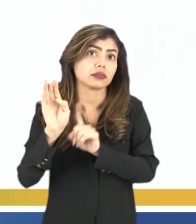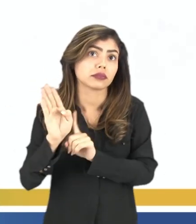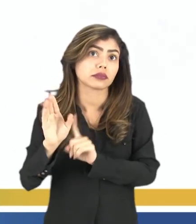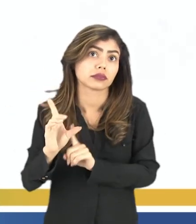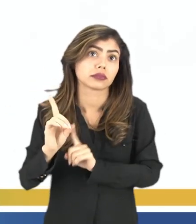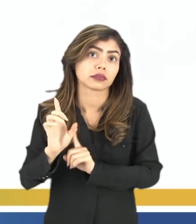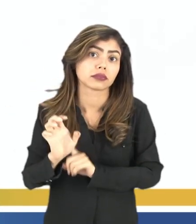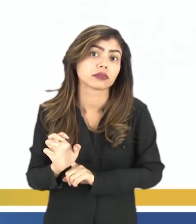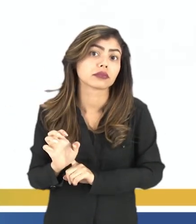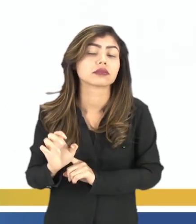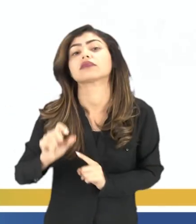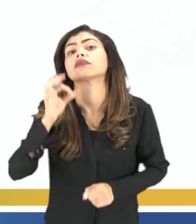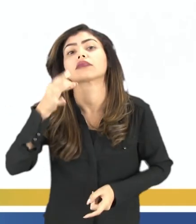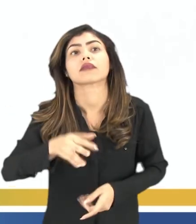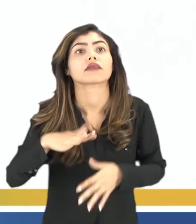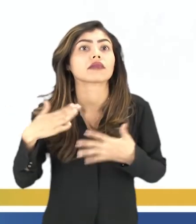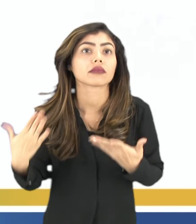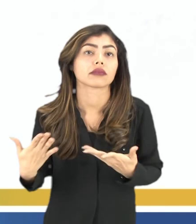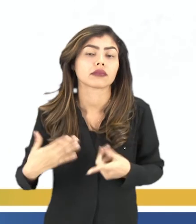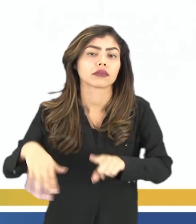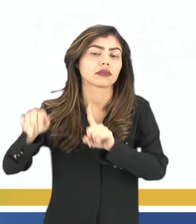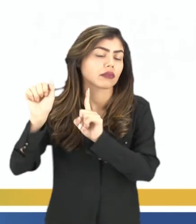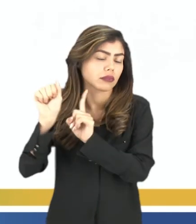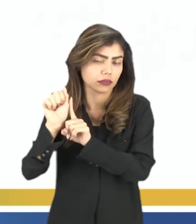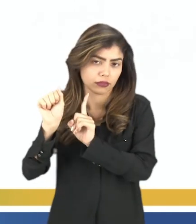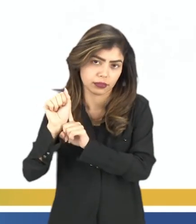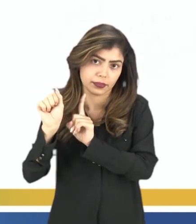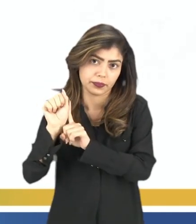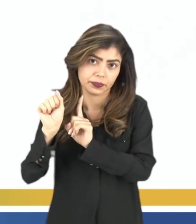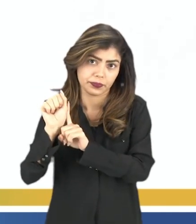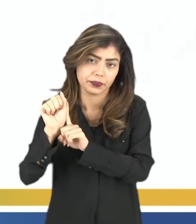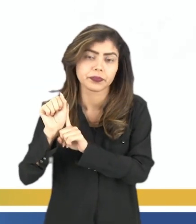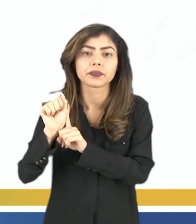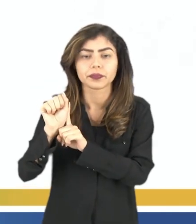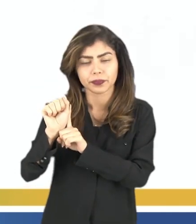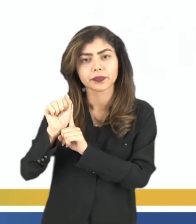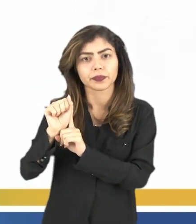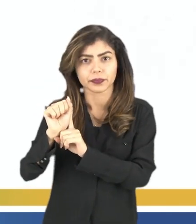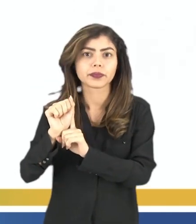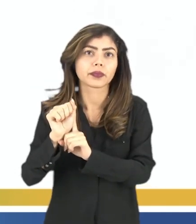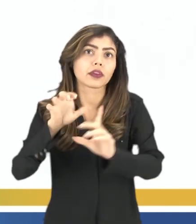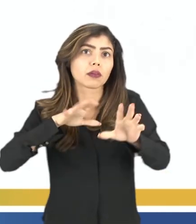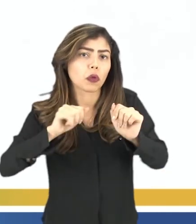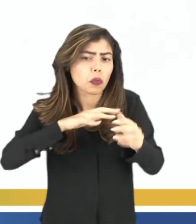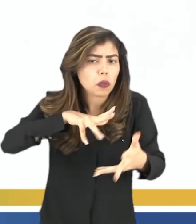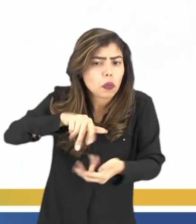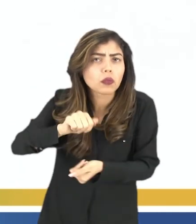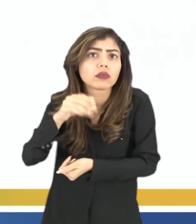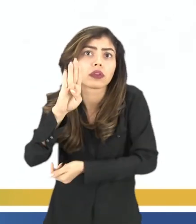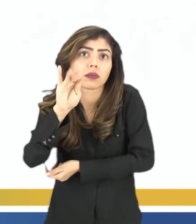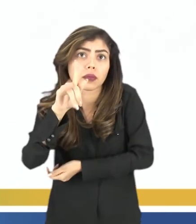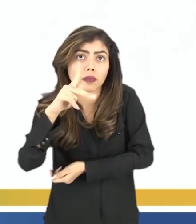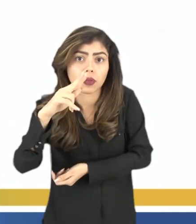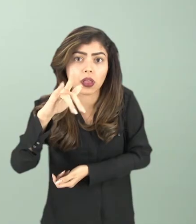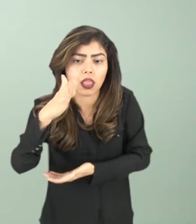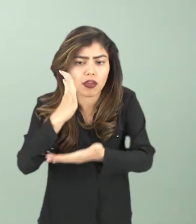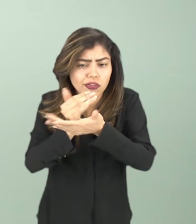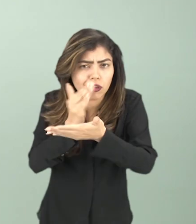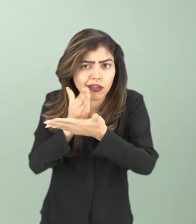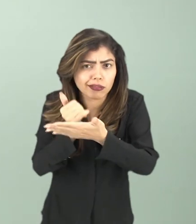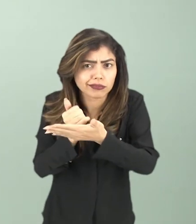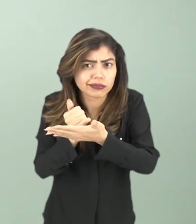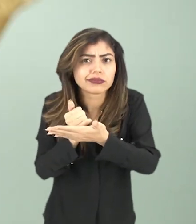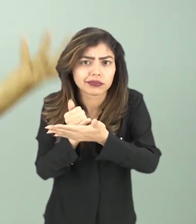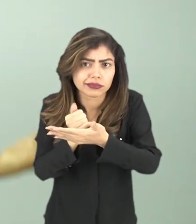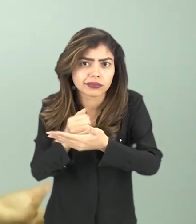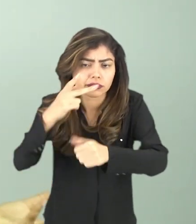Temos, como alternativa correta, a letra A, né? A formação desse mundo bipolar, dividido entre